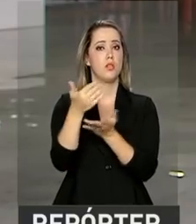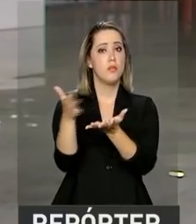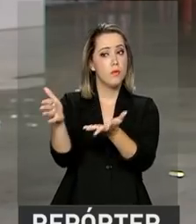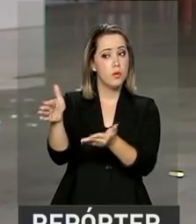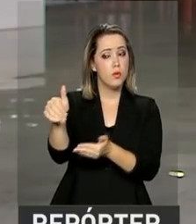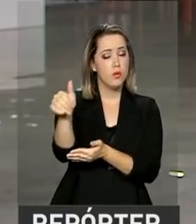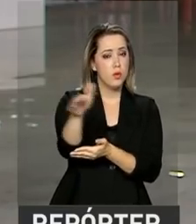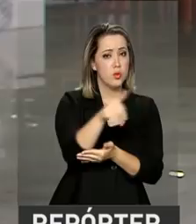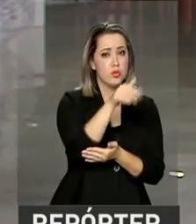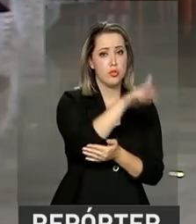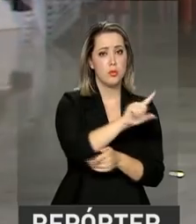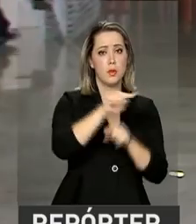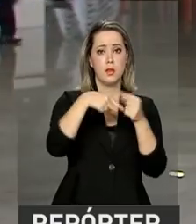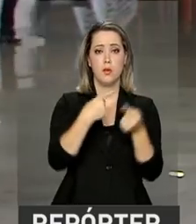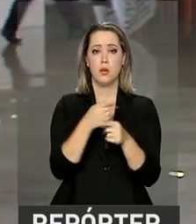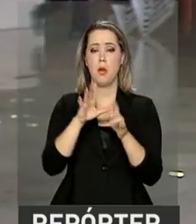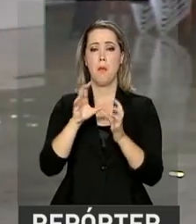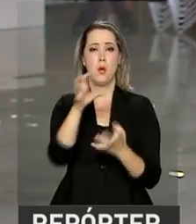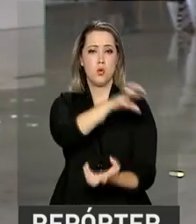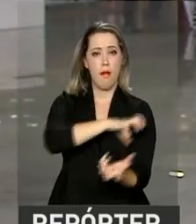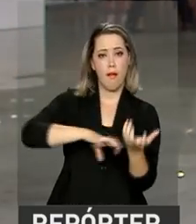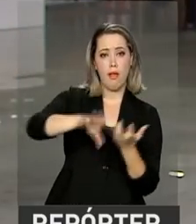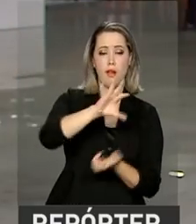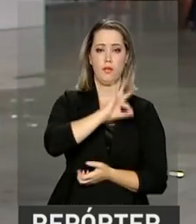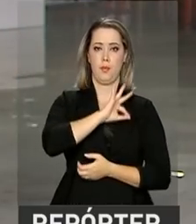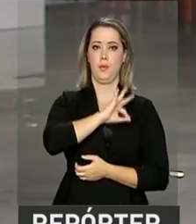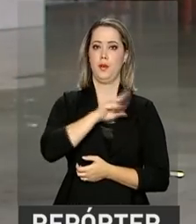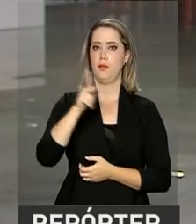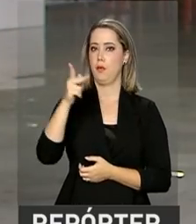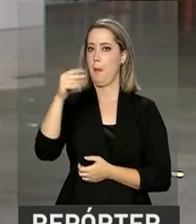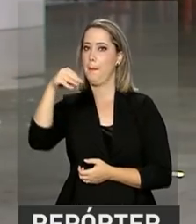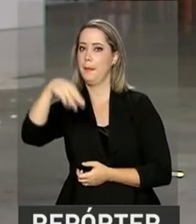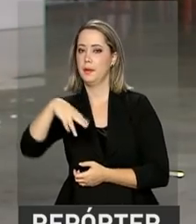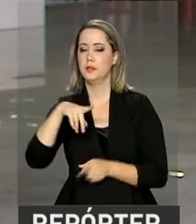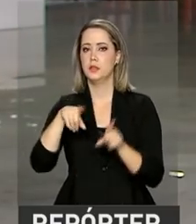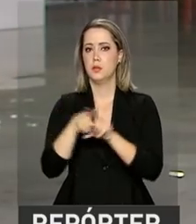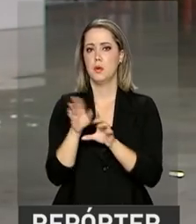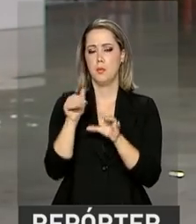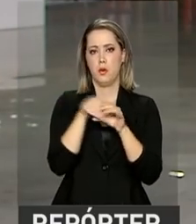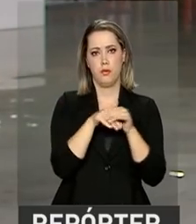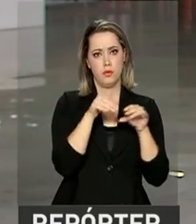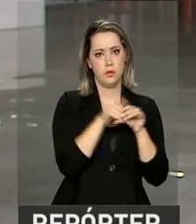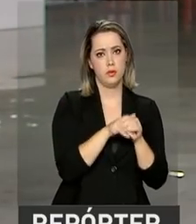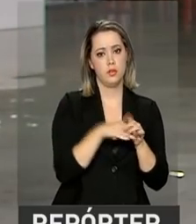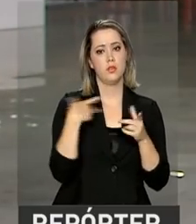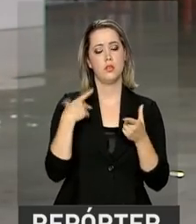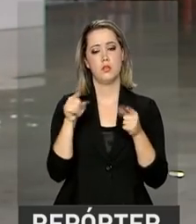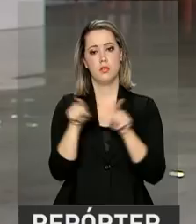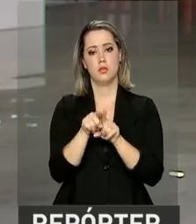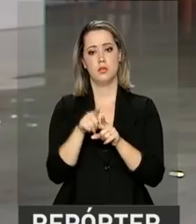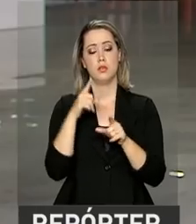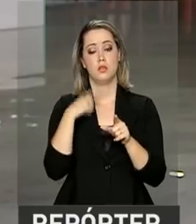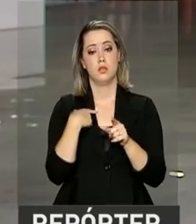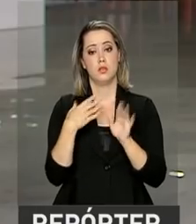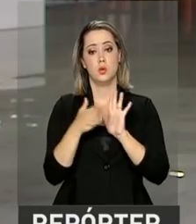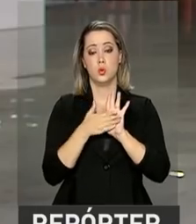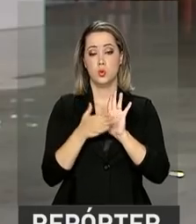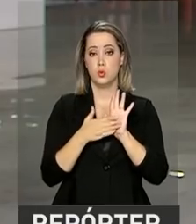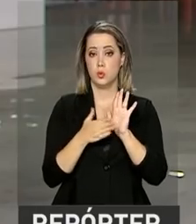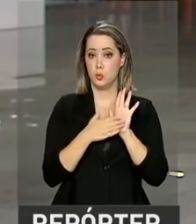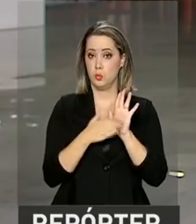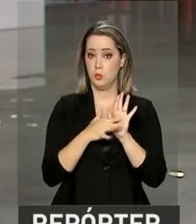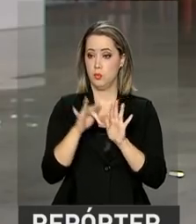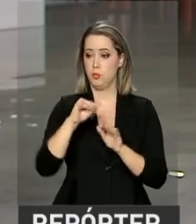paralisação da polícia militar e também para garantir a votação de medidas fiscais impopulares na Assembleia